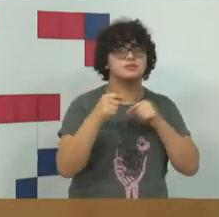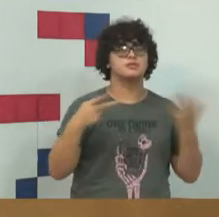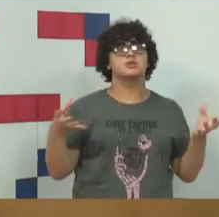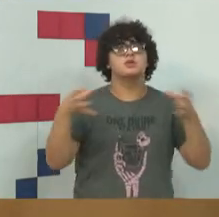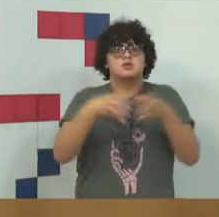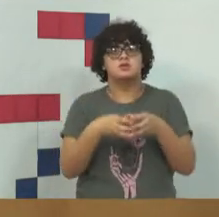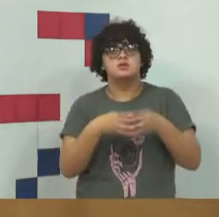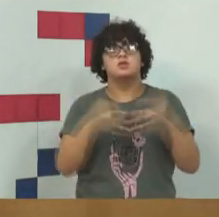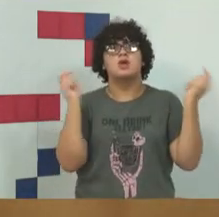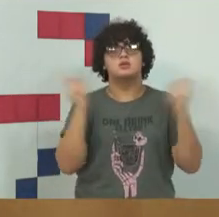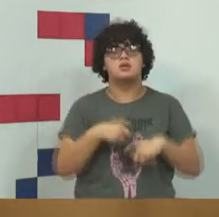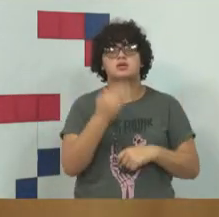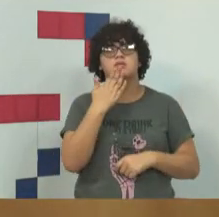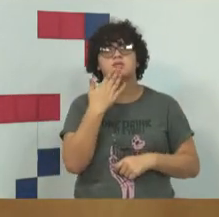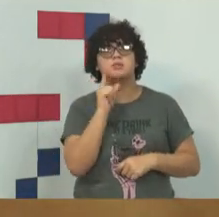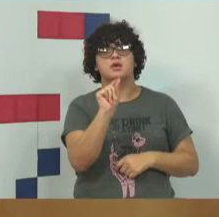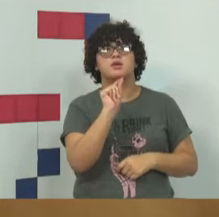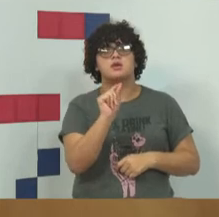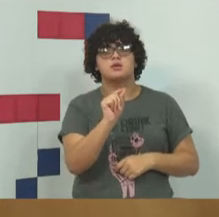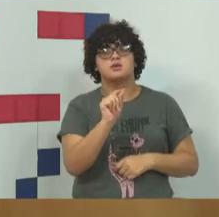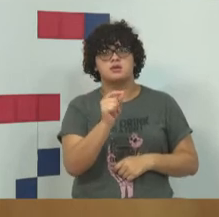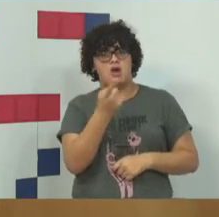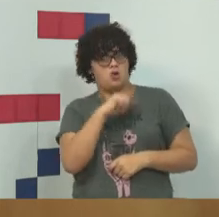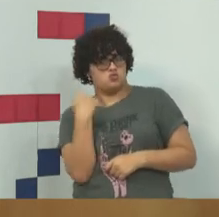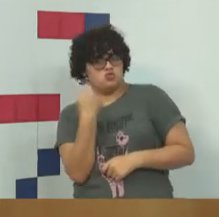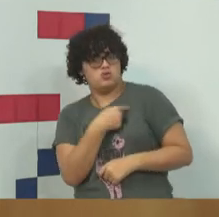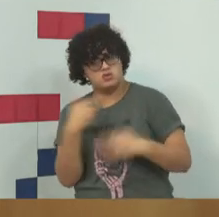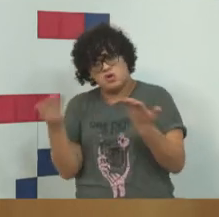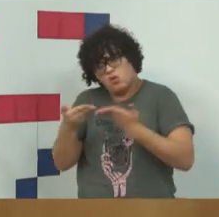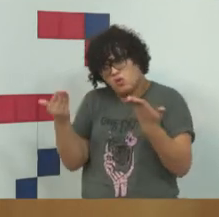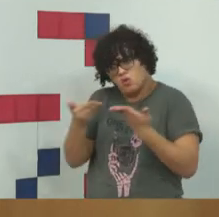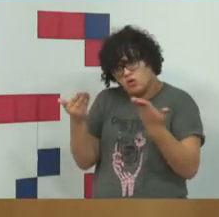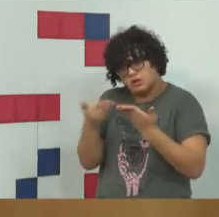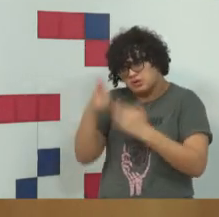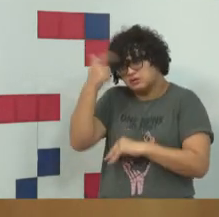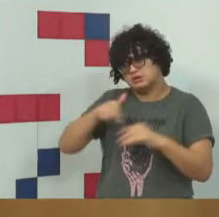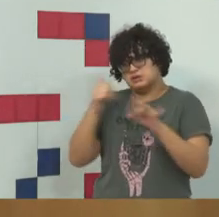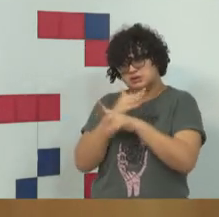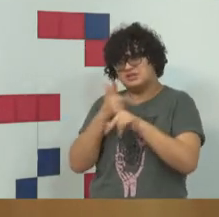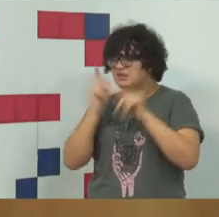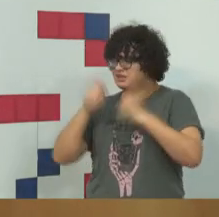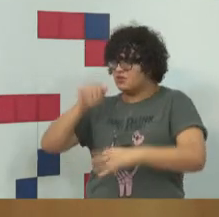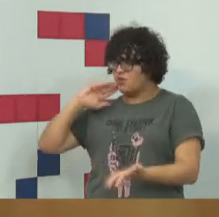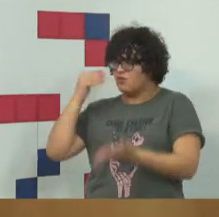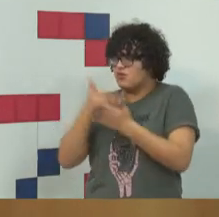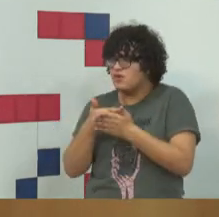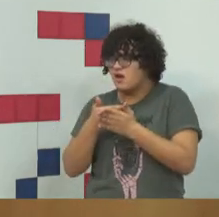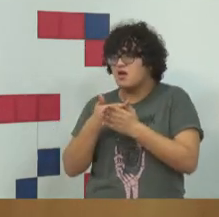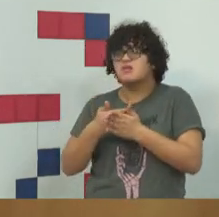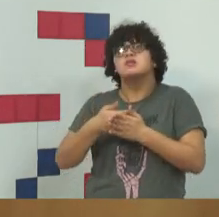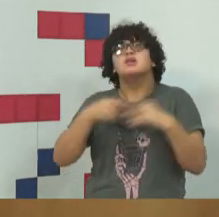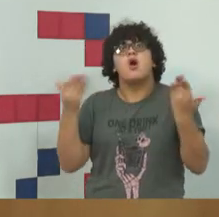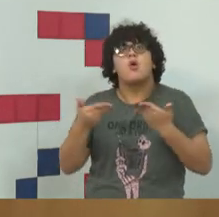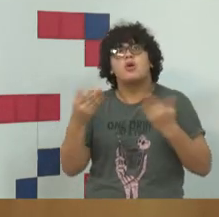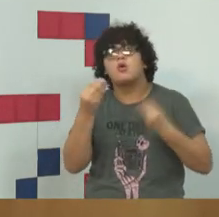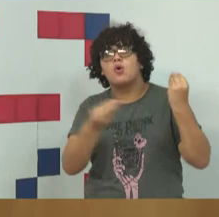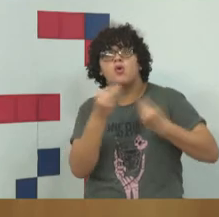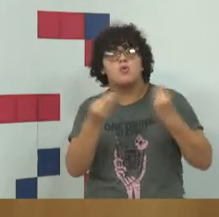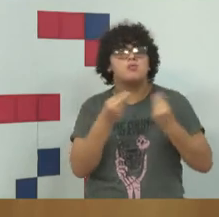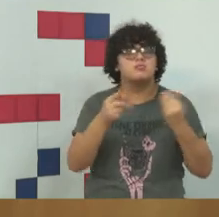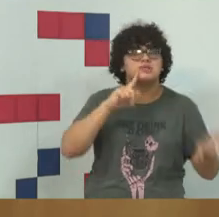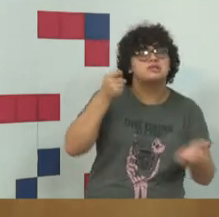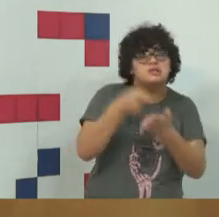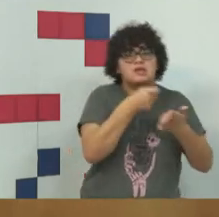Legislativa, e se nós, como cidadãos, podemos confiar na segurança das decisões que estão sendo lá